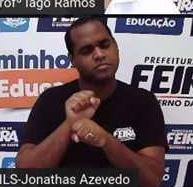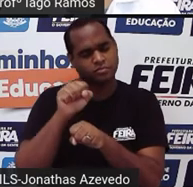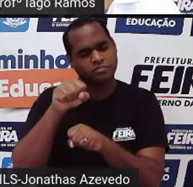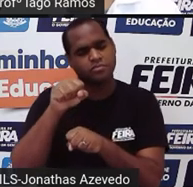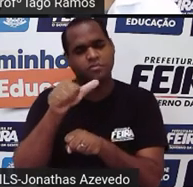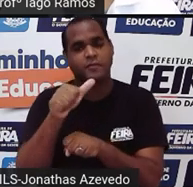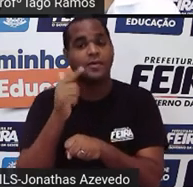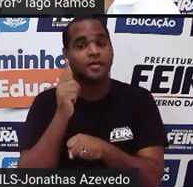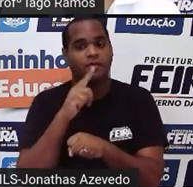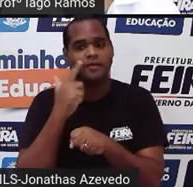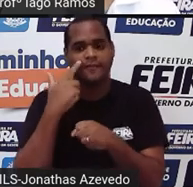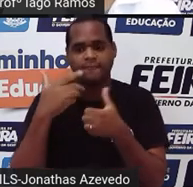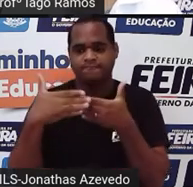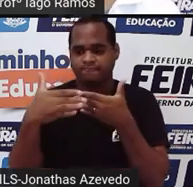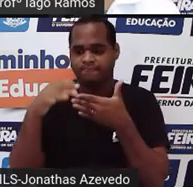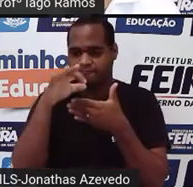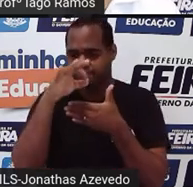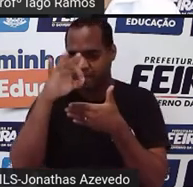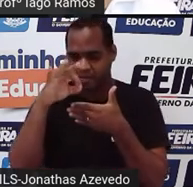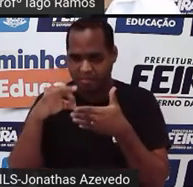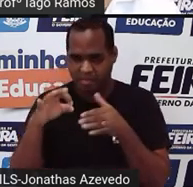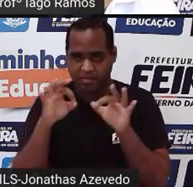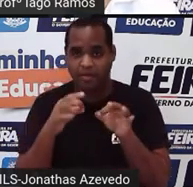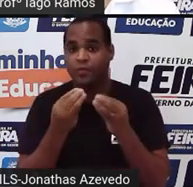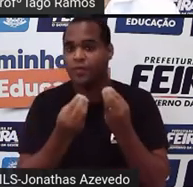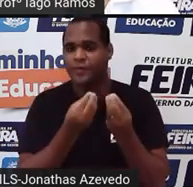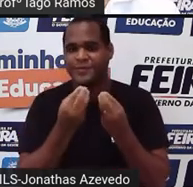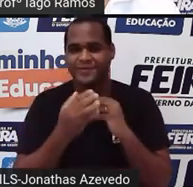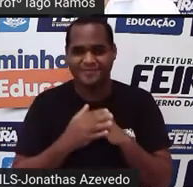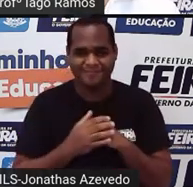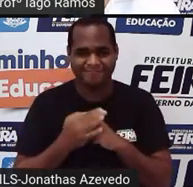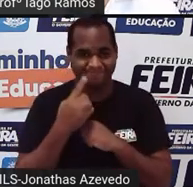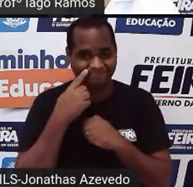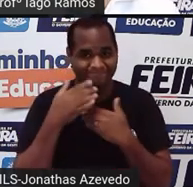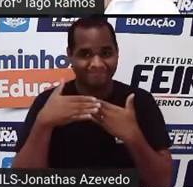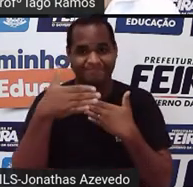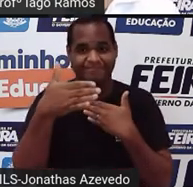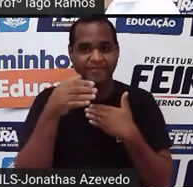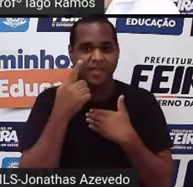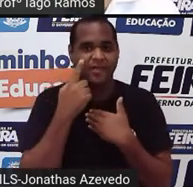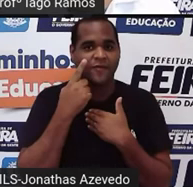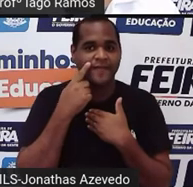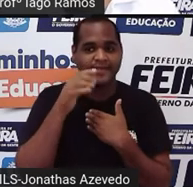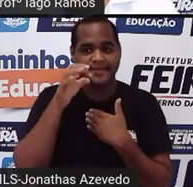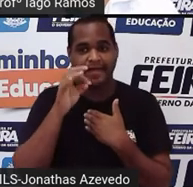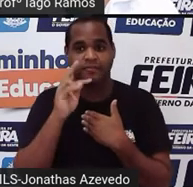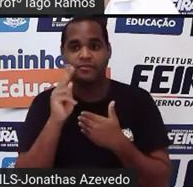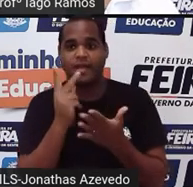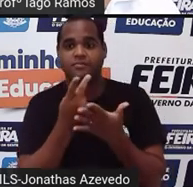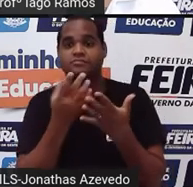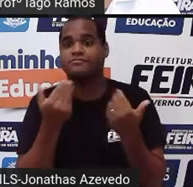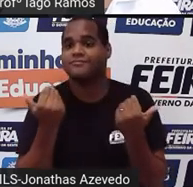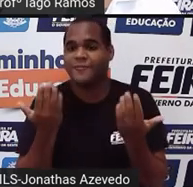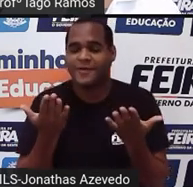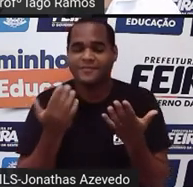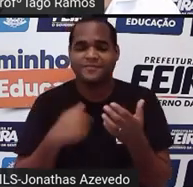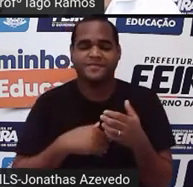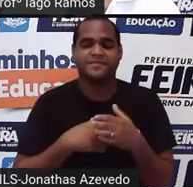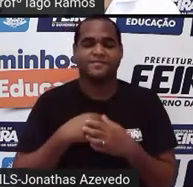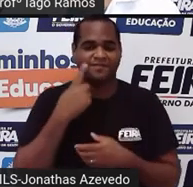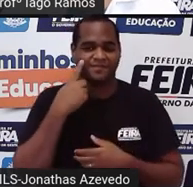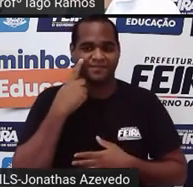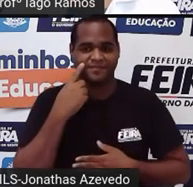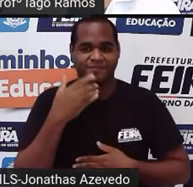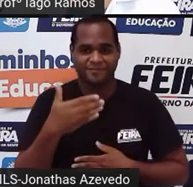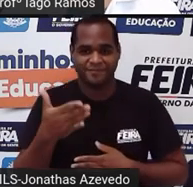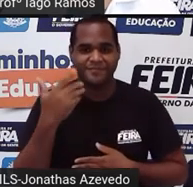mas vamos aqui, eu conferir como é que a gente faz isso, né? Vamos conferir, vamos ver se deu certo mesmo, direitinho.